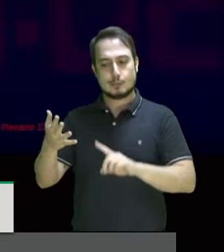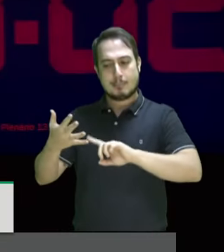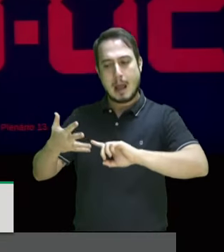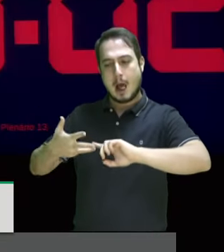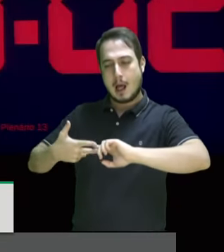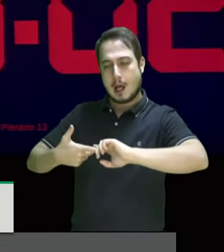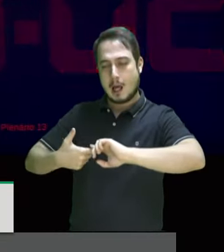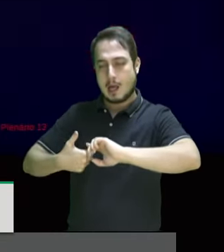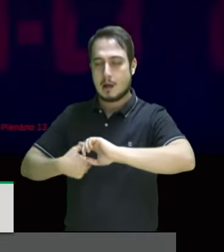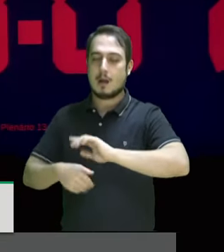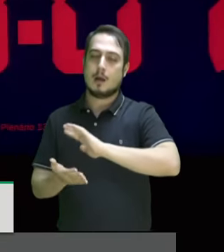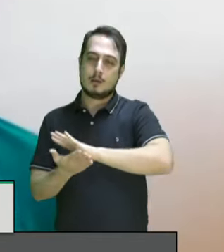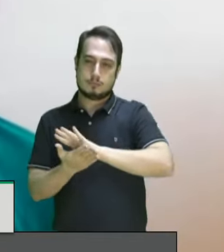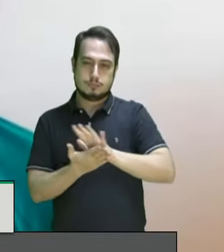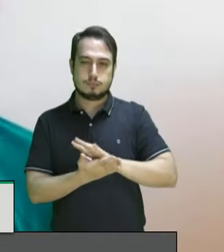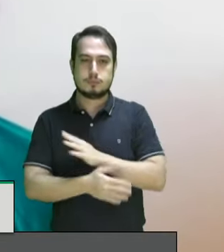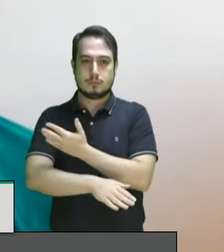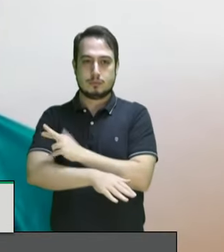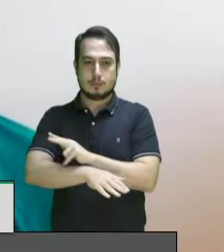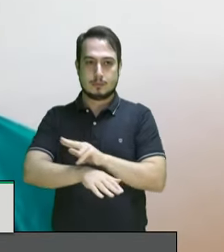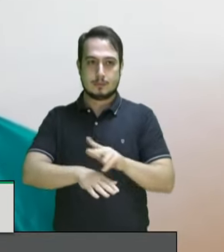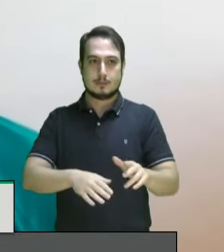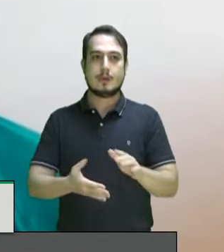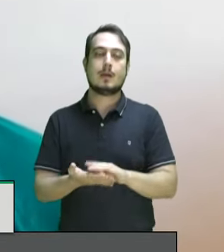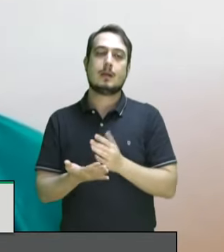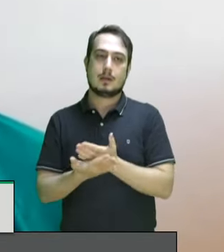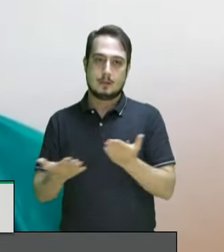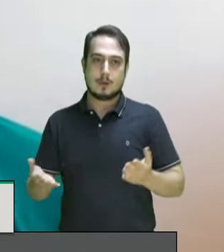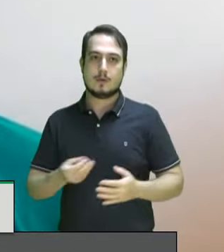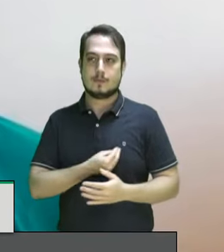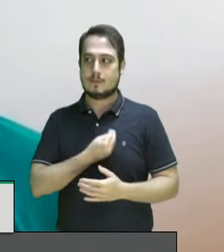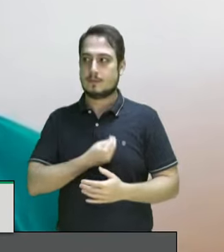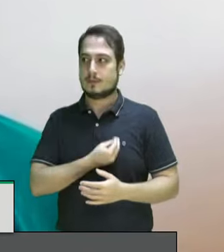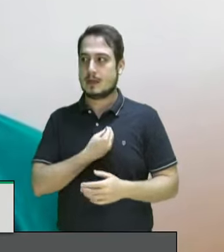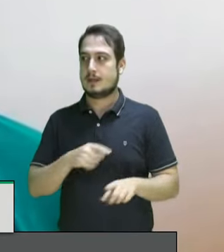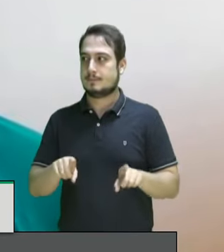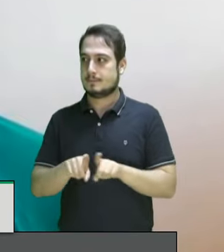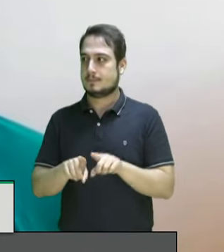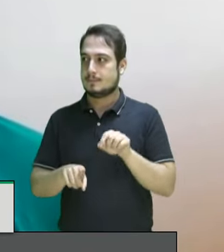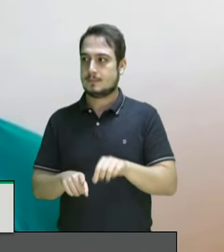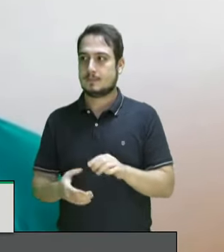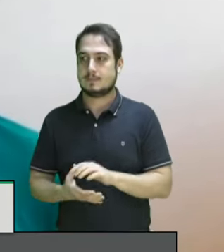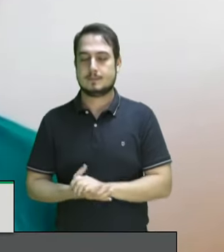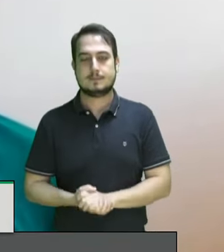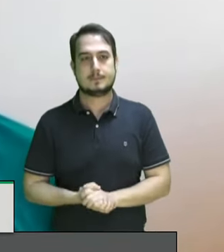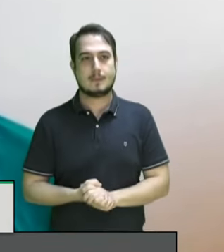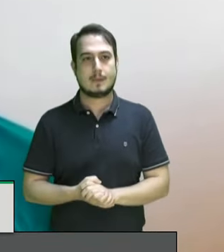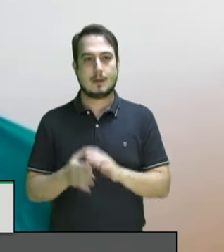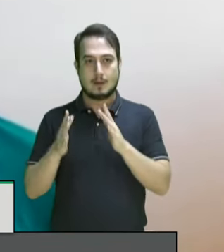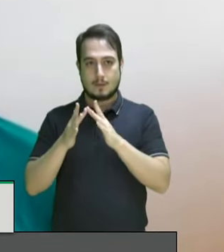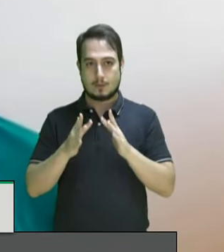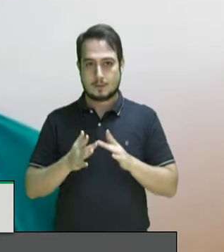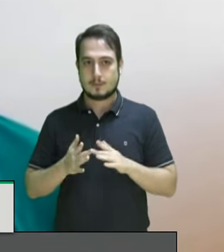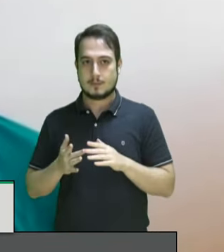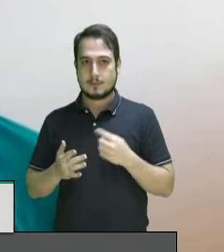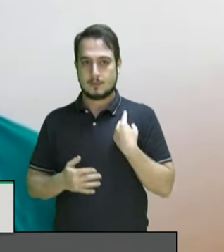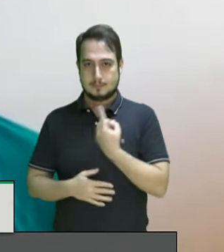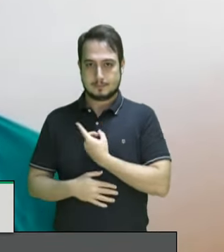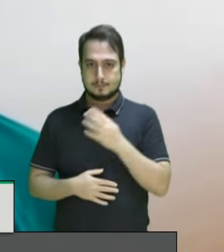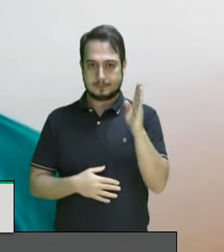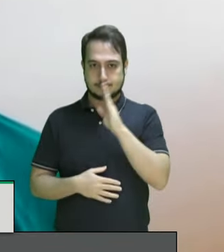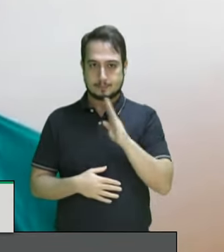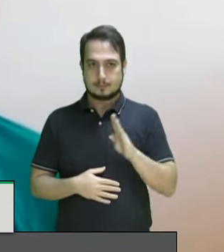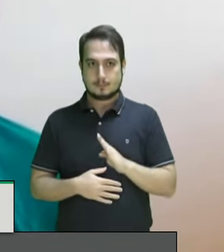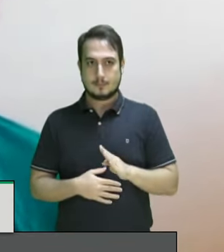formas de racismo, racismo institucional, que nós vemos e convivemos com isso no nosso Brasil. e nós não